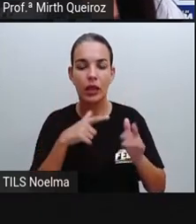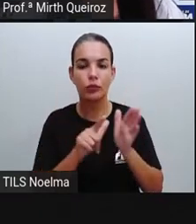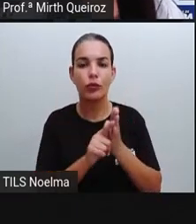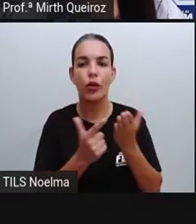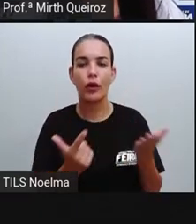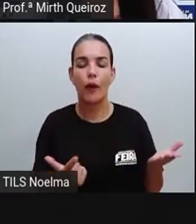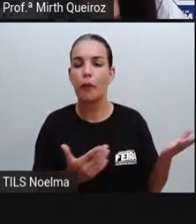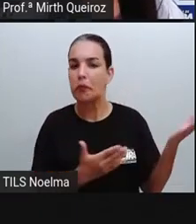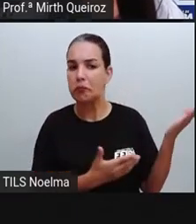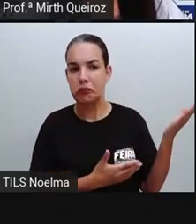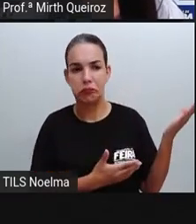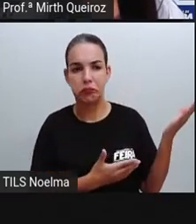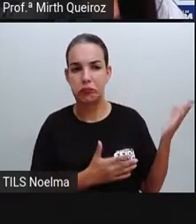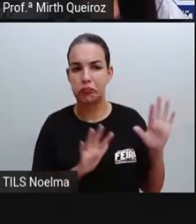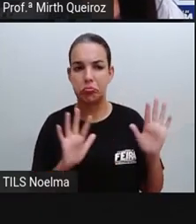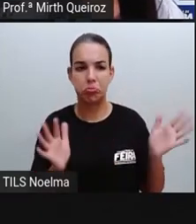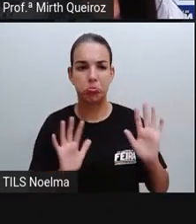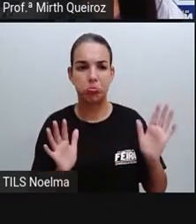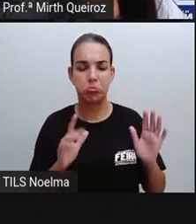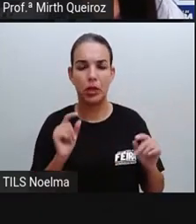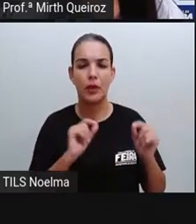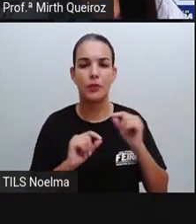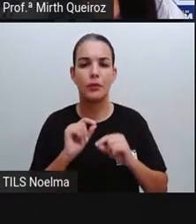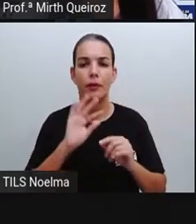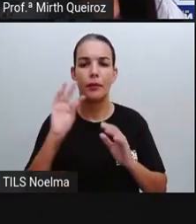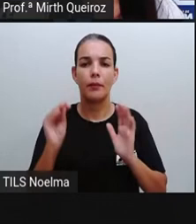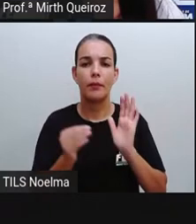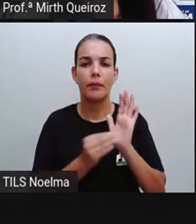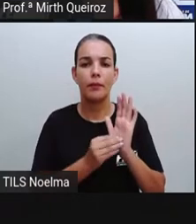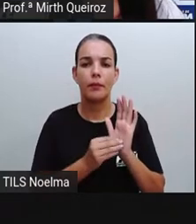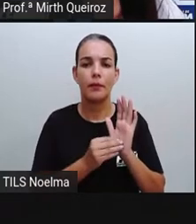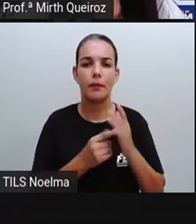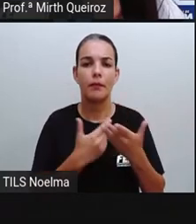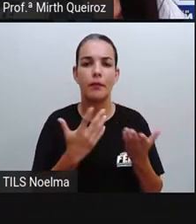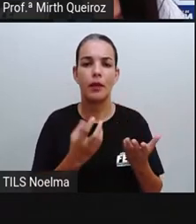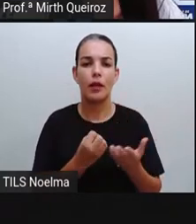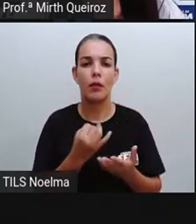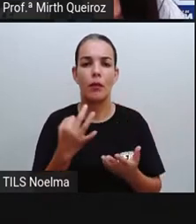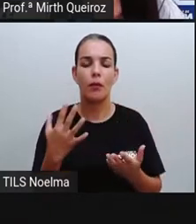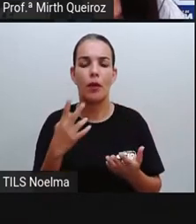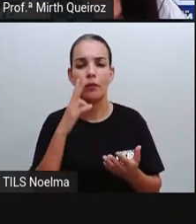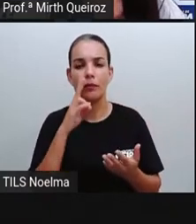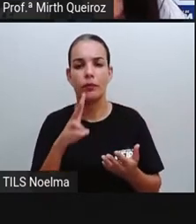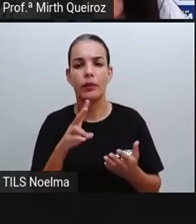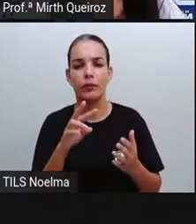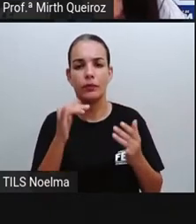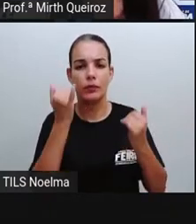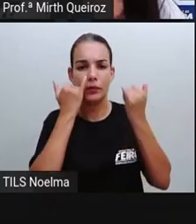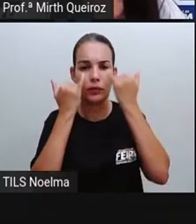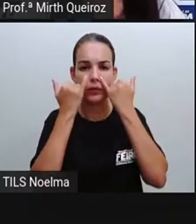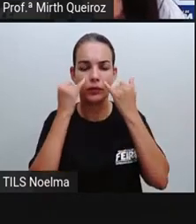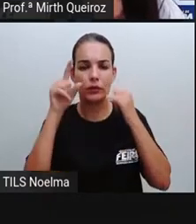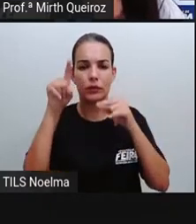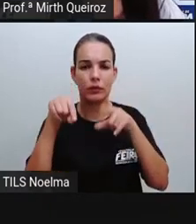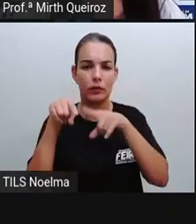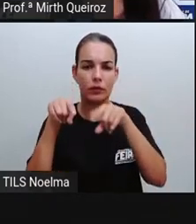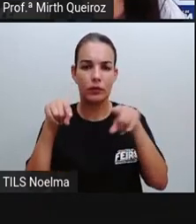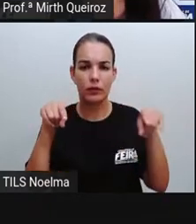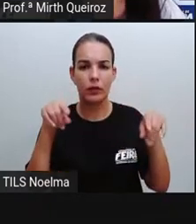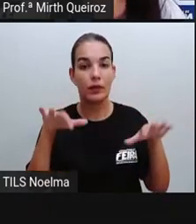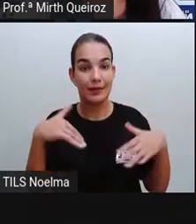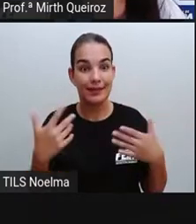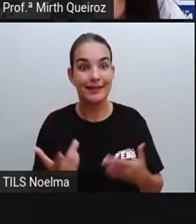jornal, né? Só que aí a gente vai analisar o que tem nesse jornal. Qual desses aí mostra um infográfico? Neste caso seria o